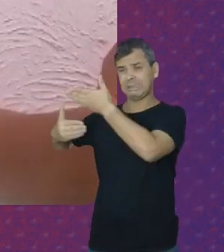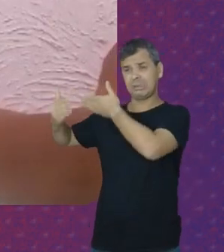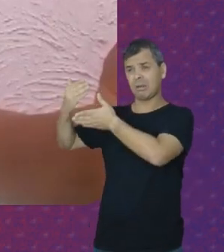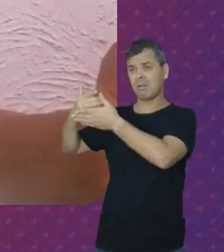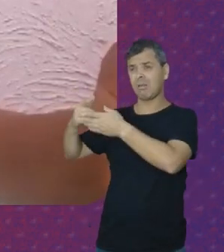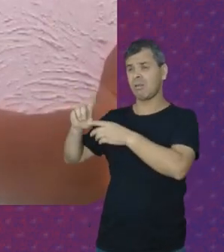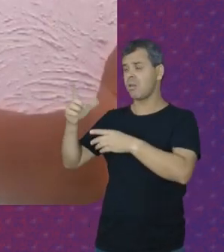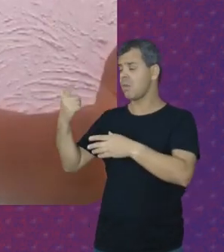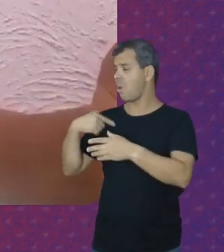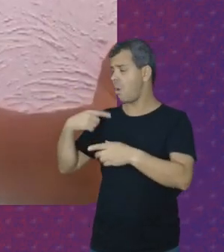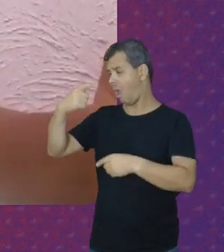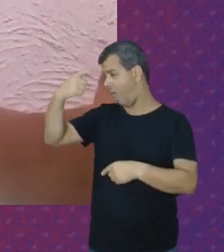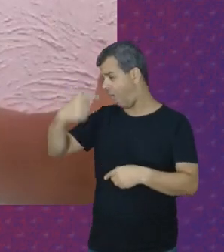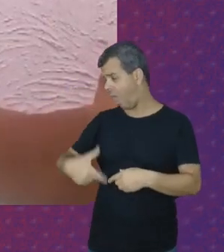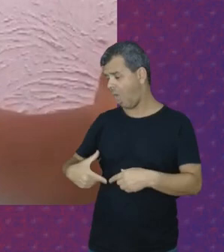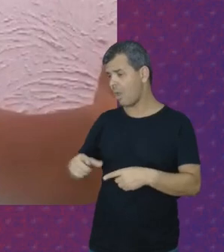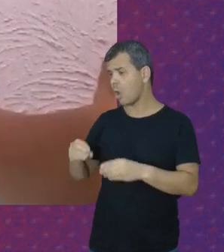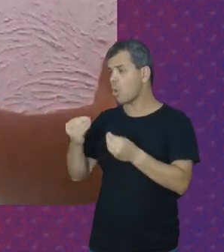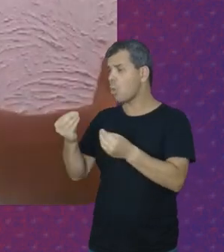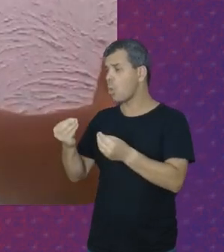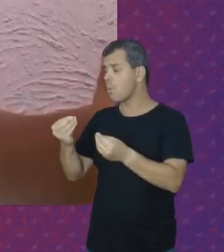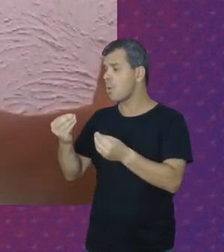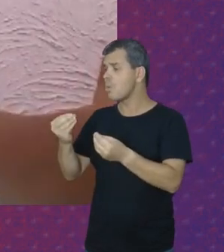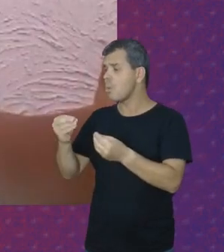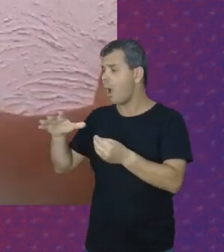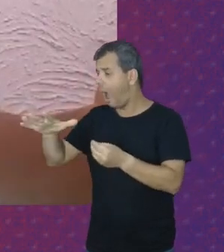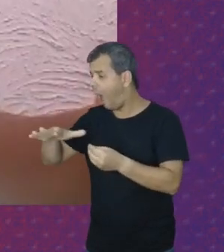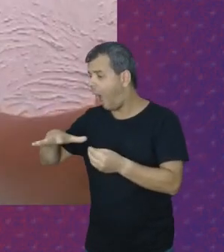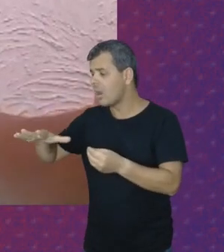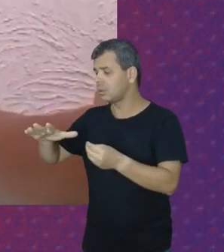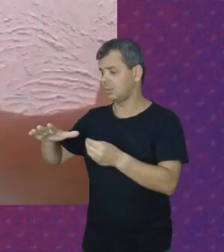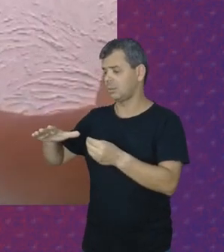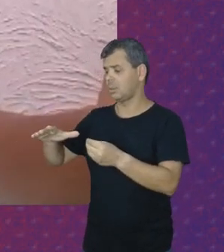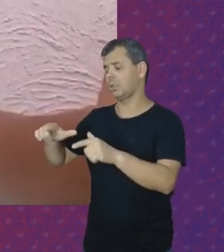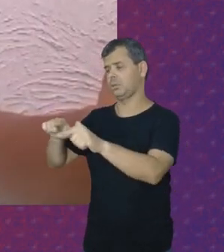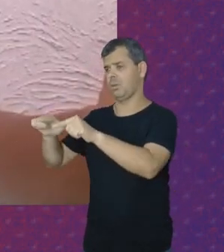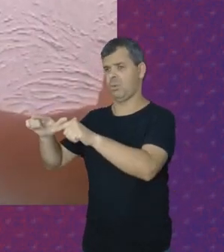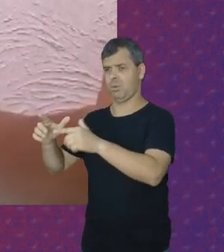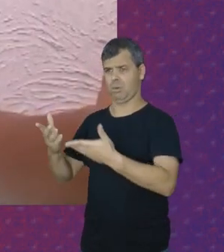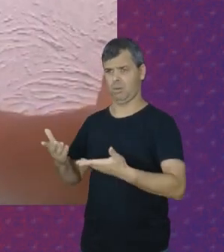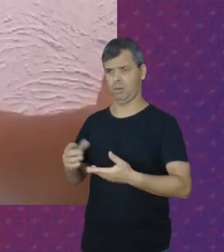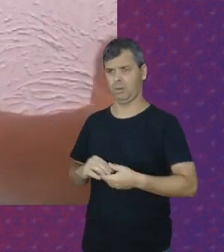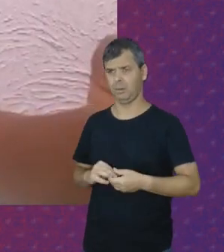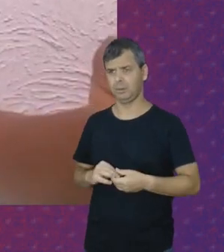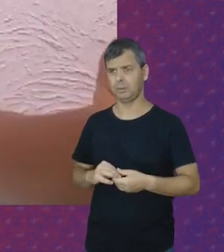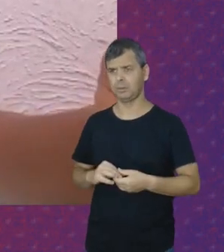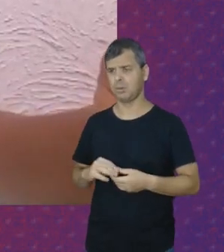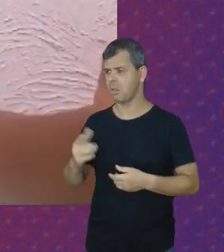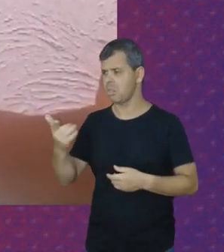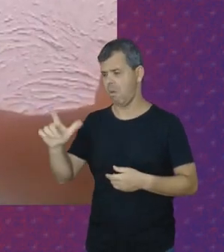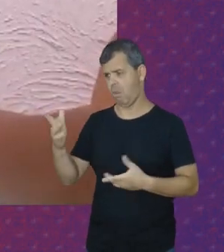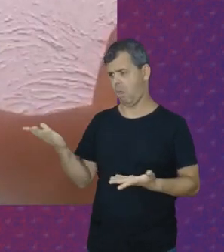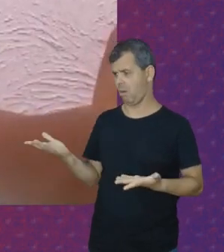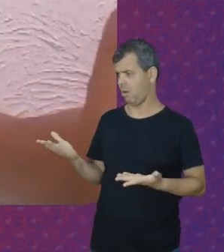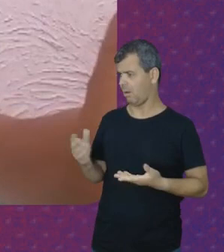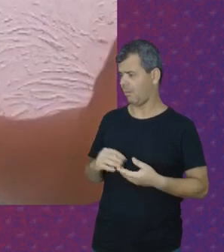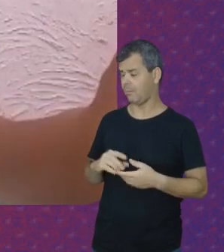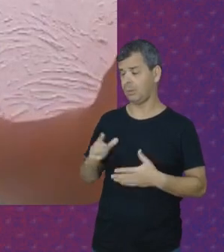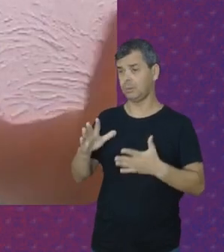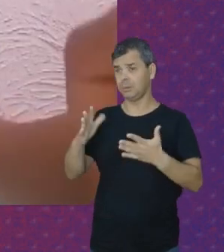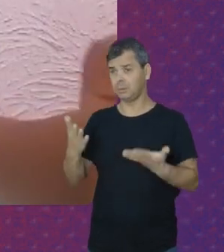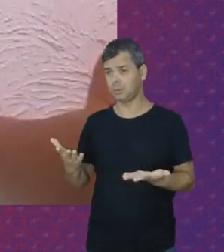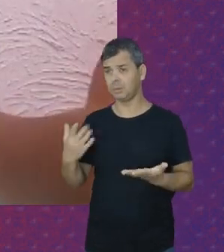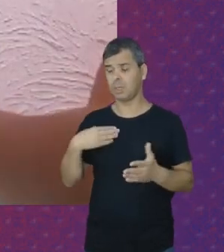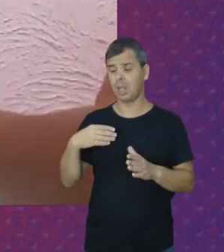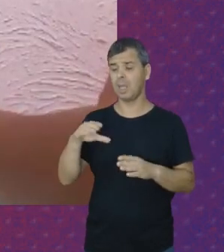nem Era considerada Como uma categoria De trabalhadores Trabalhadoras Não era considerada Tanto que